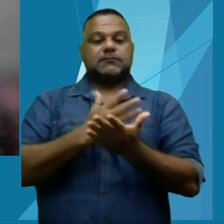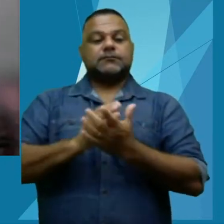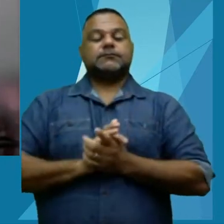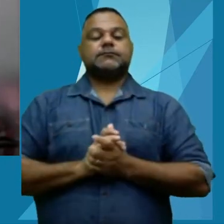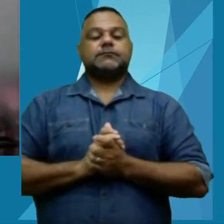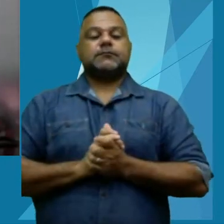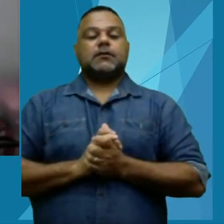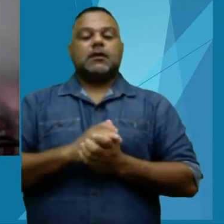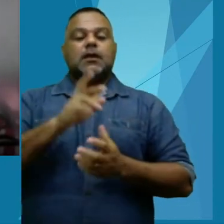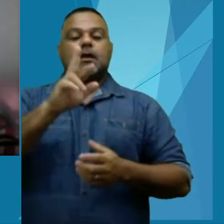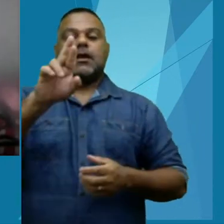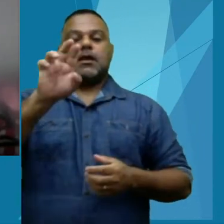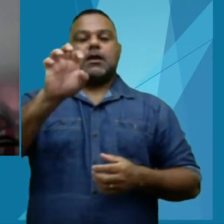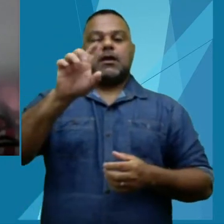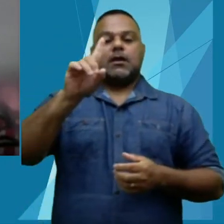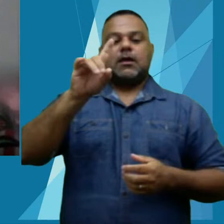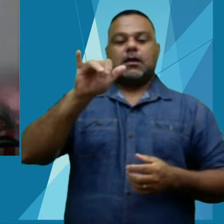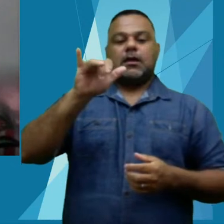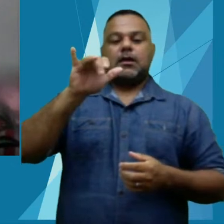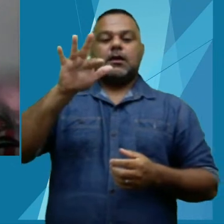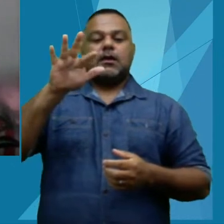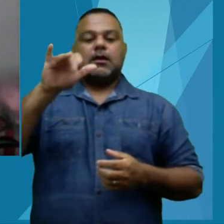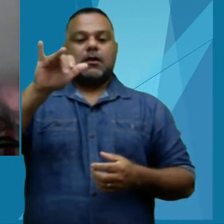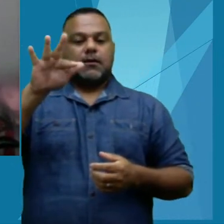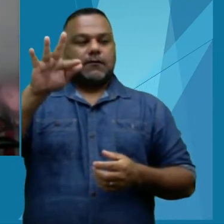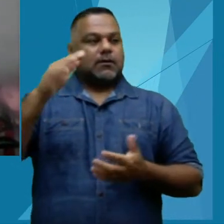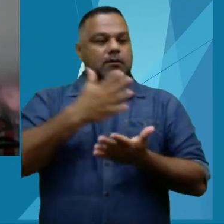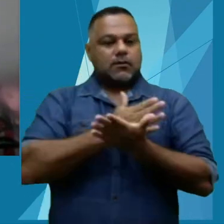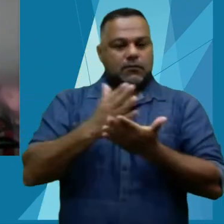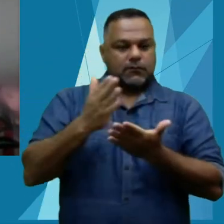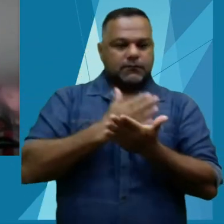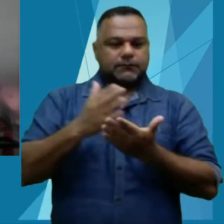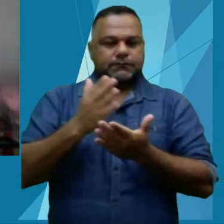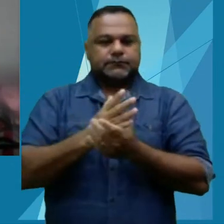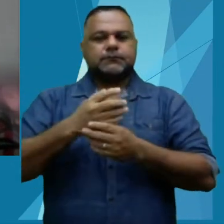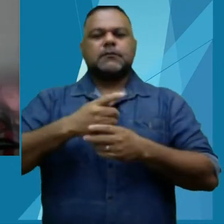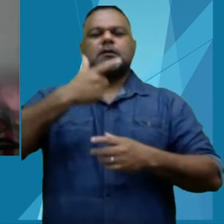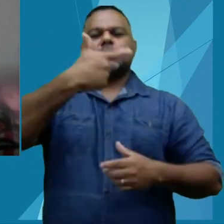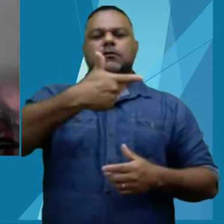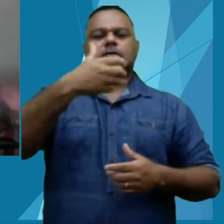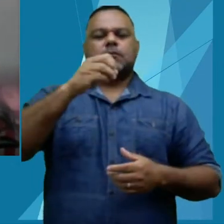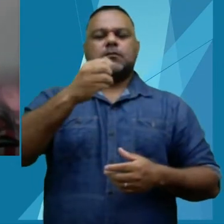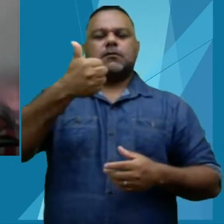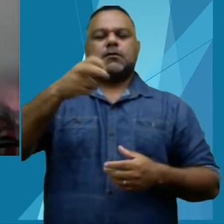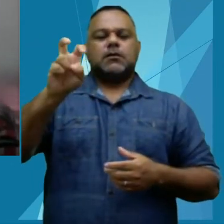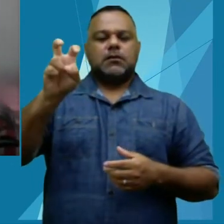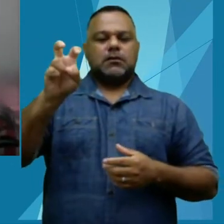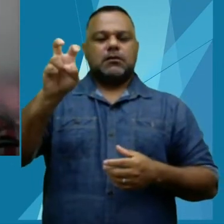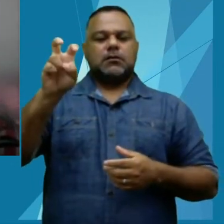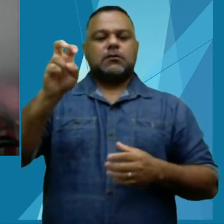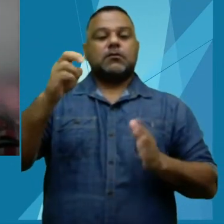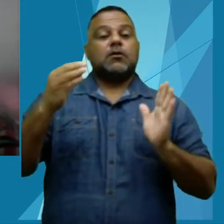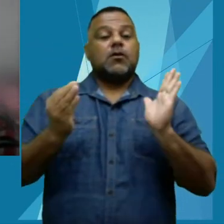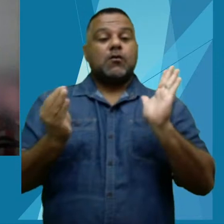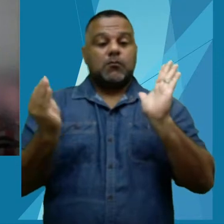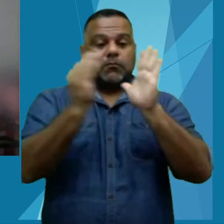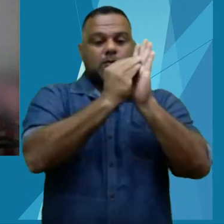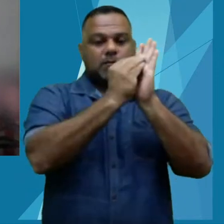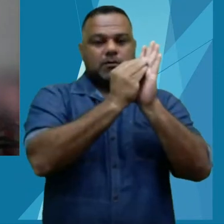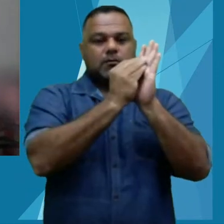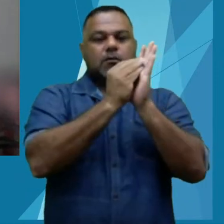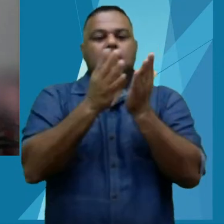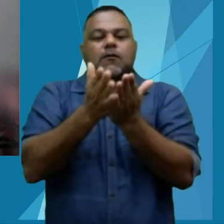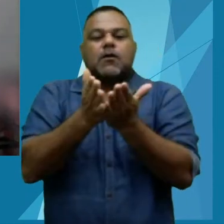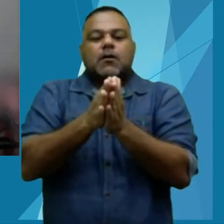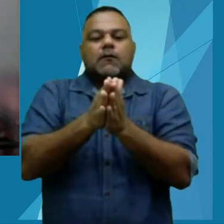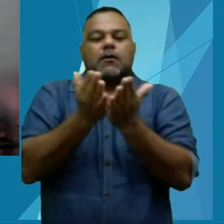Edfac teve suas atividades iniciadas no final do ano de 2015. Publicou várias obras em